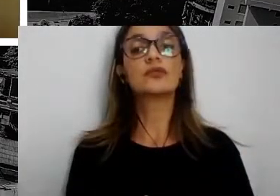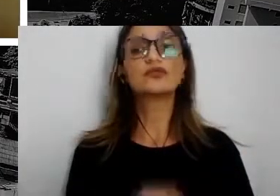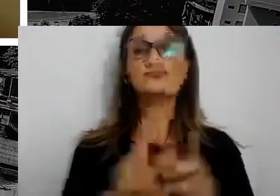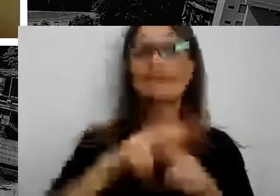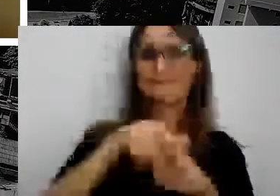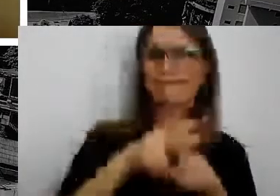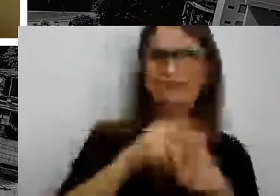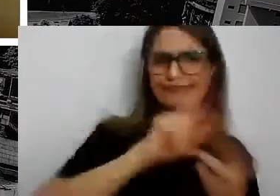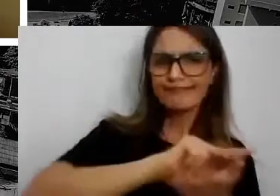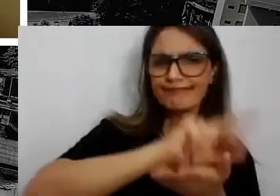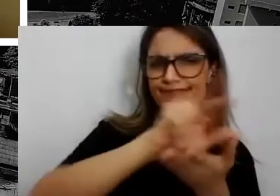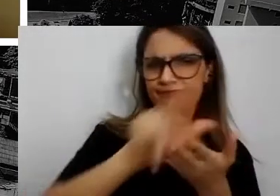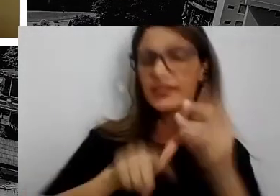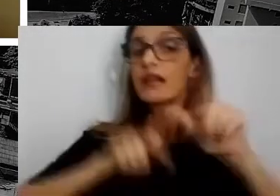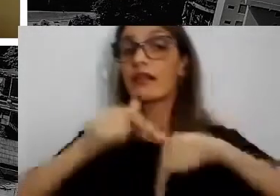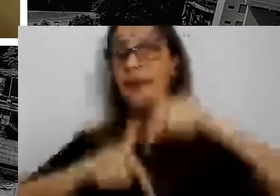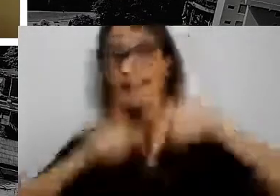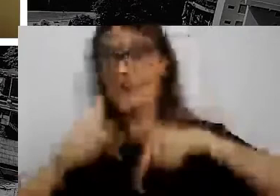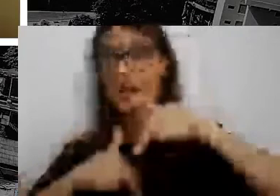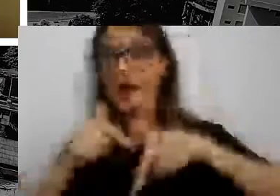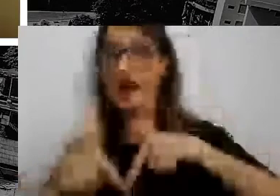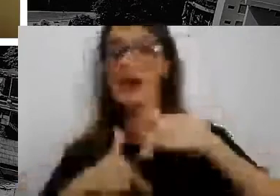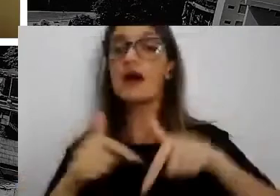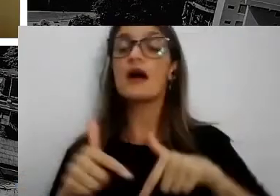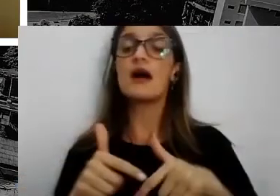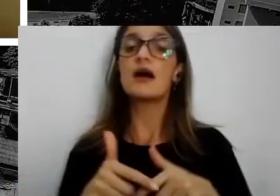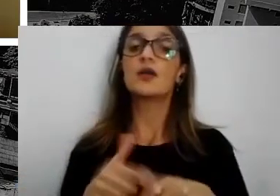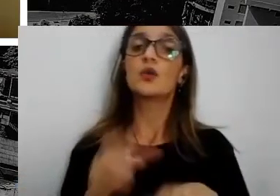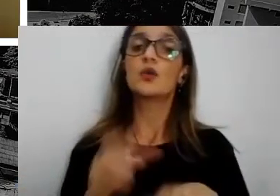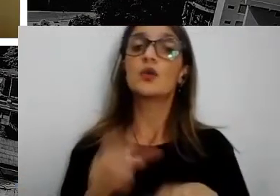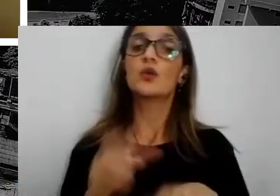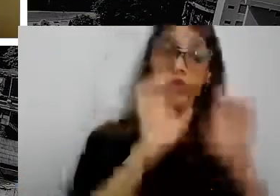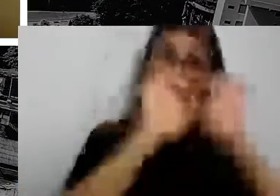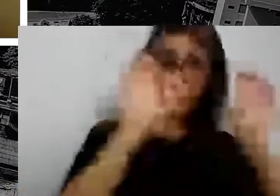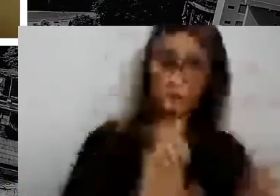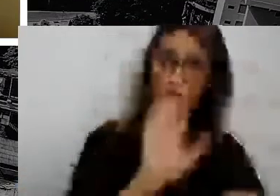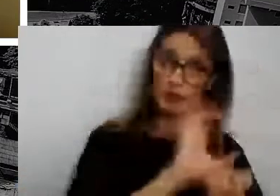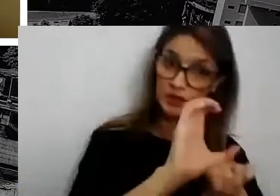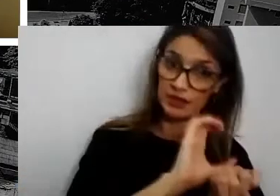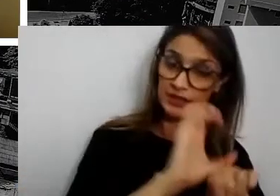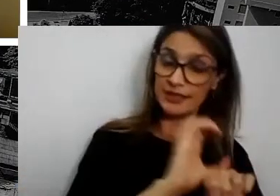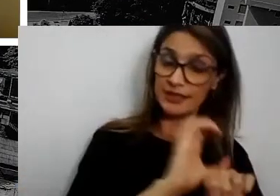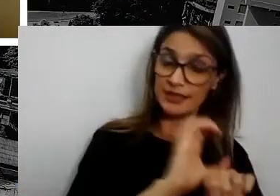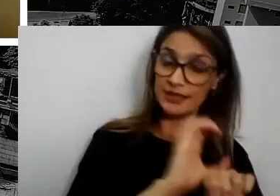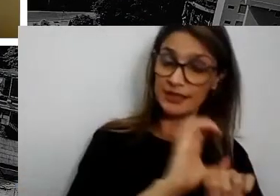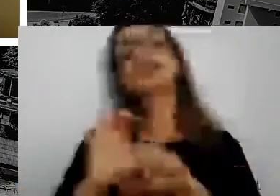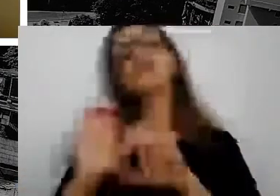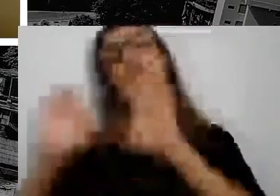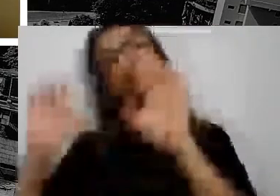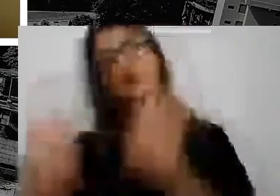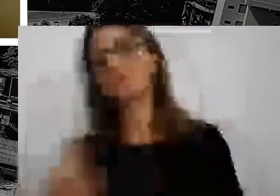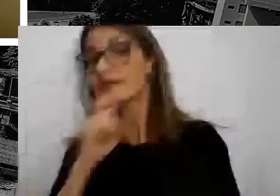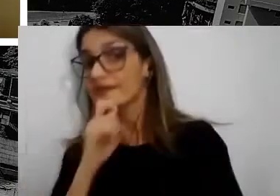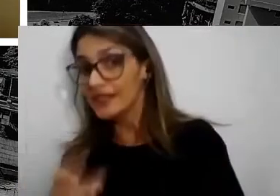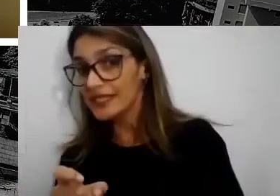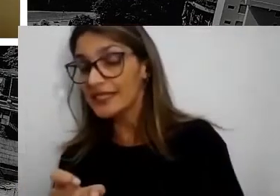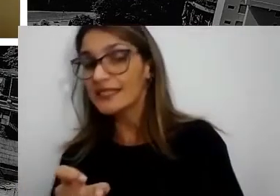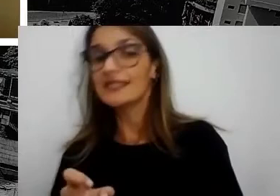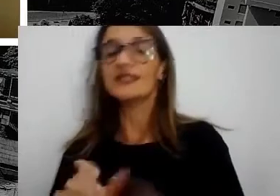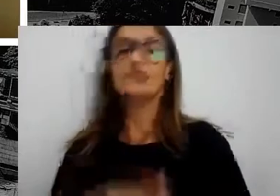avaliação das soluções de infraestrutura cinza com infraestrutura natural, e quantifique os co-benefícios,